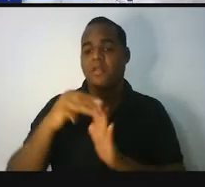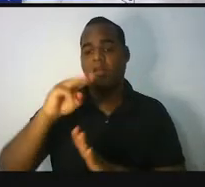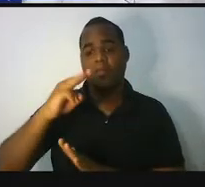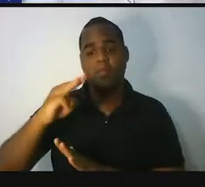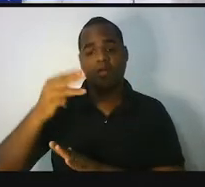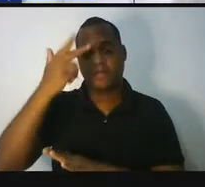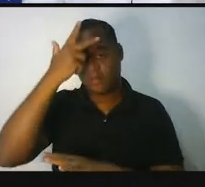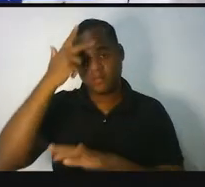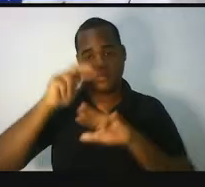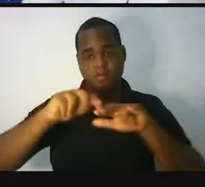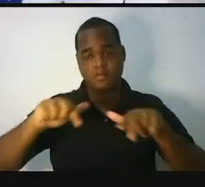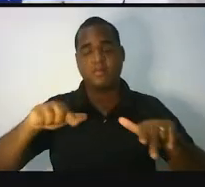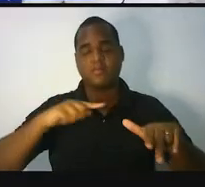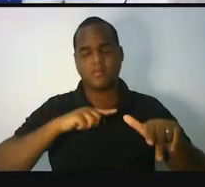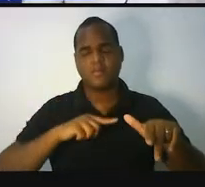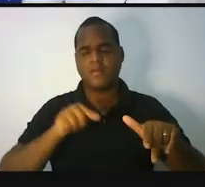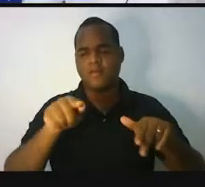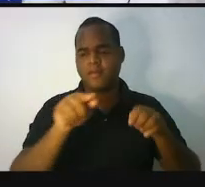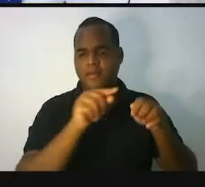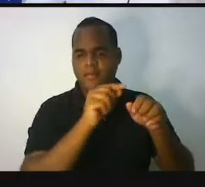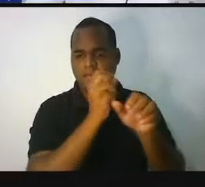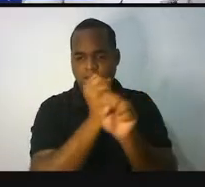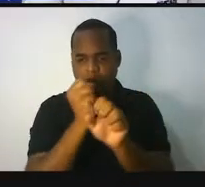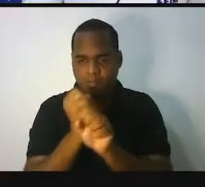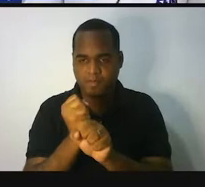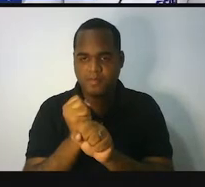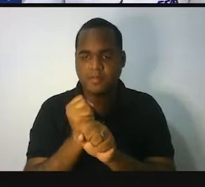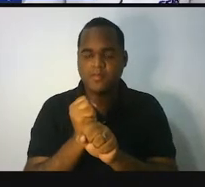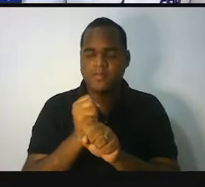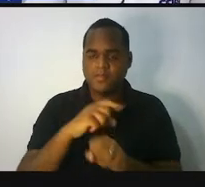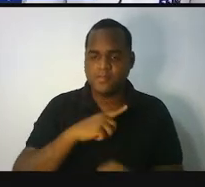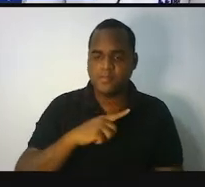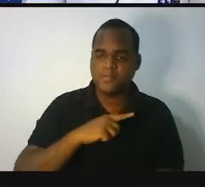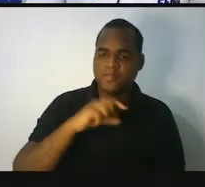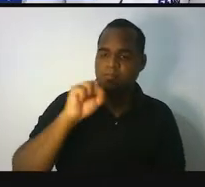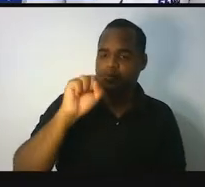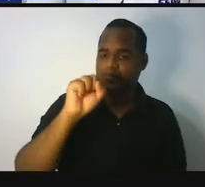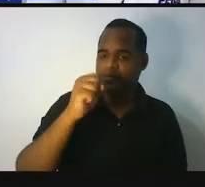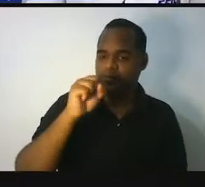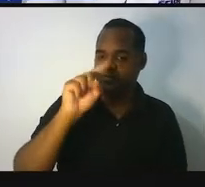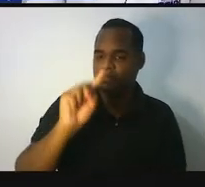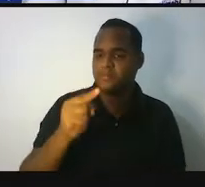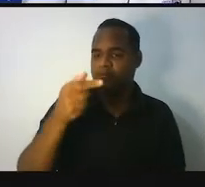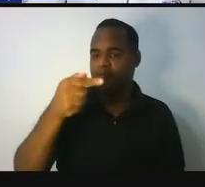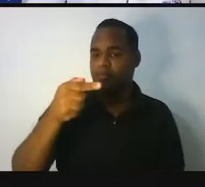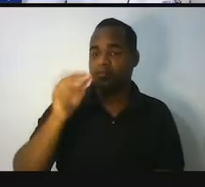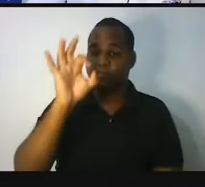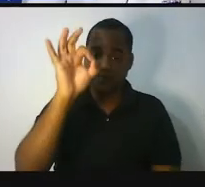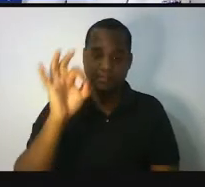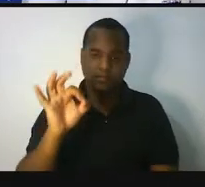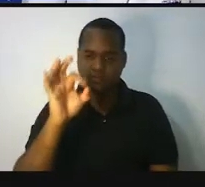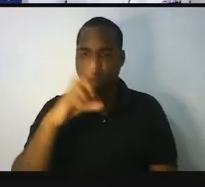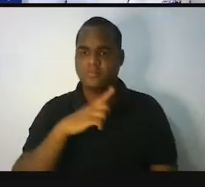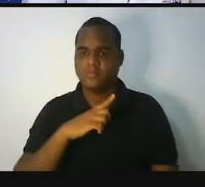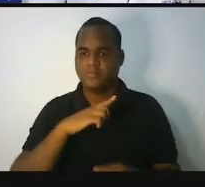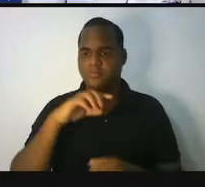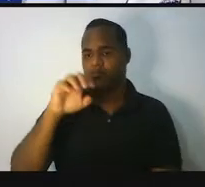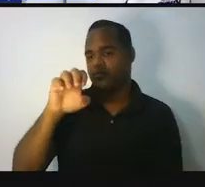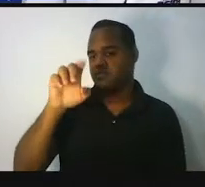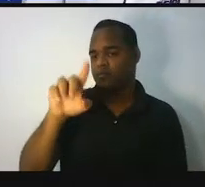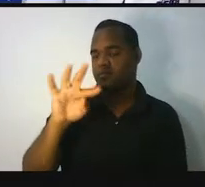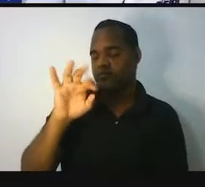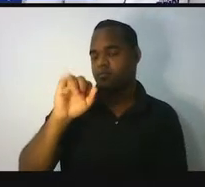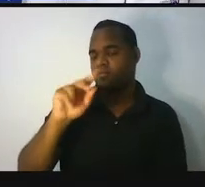pessoas. Quando você calculasse os 8,7% da Etiópia